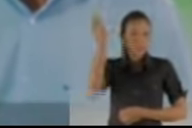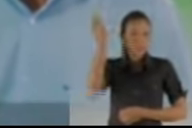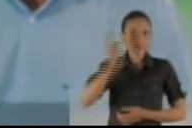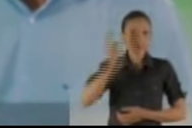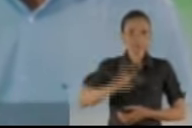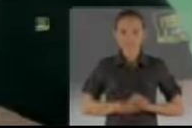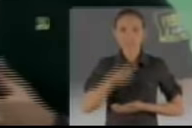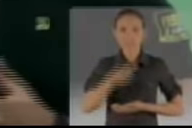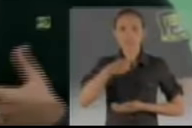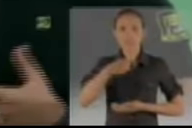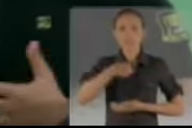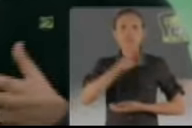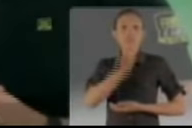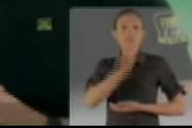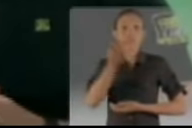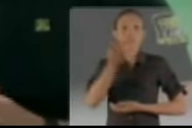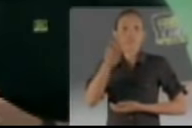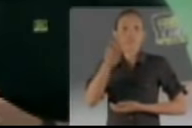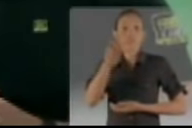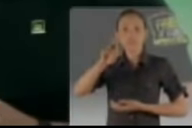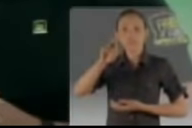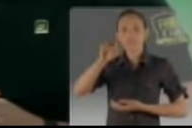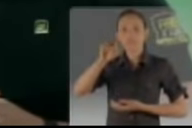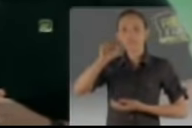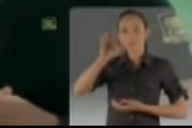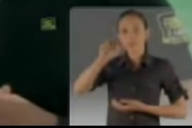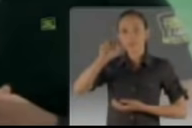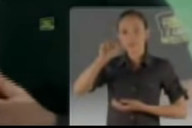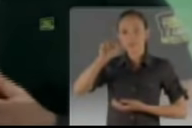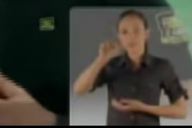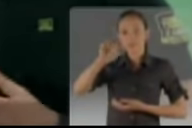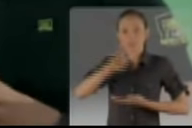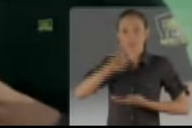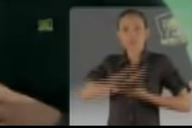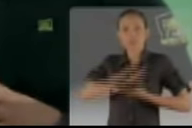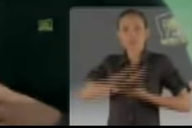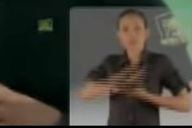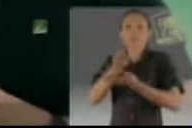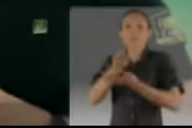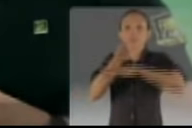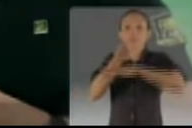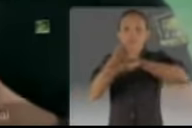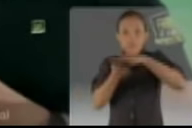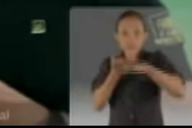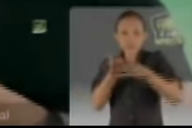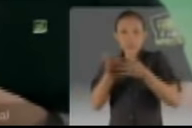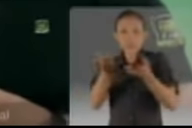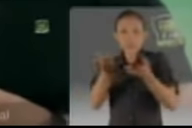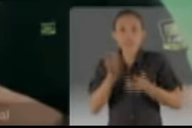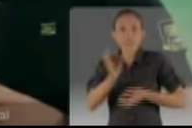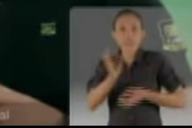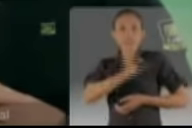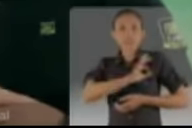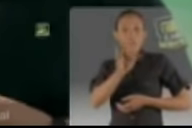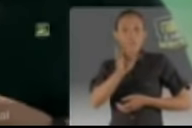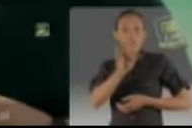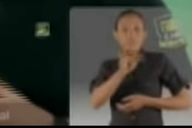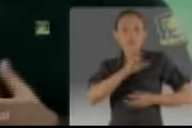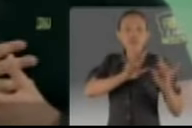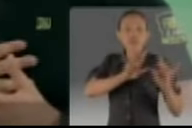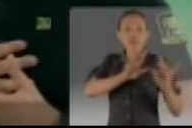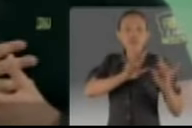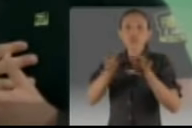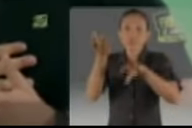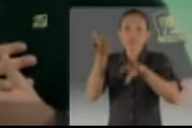Wellington. Sou o policial federal Rafael Ranali. Faço parte da Frente Lava Jato, que visa colocar no Congresso Nacional